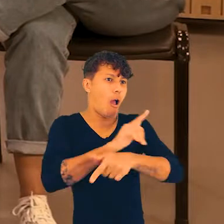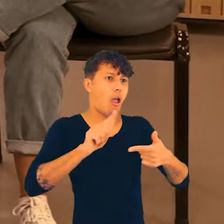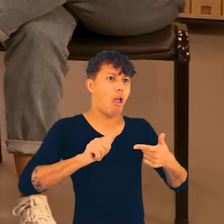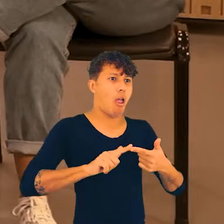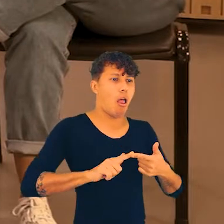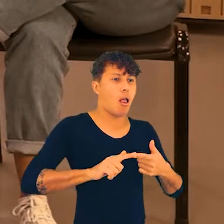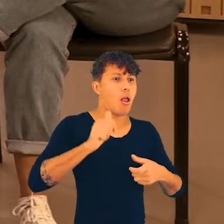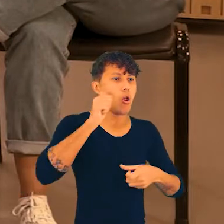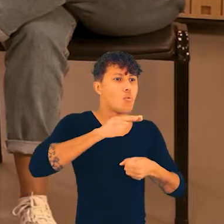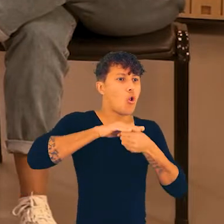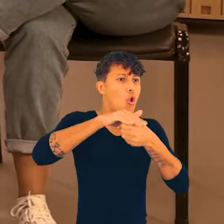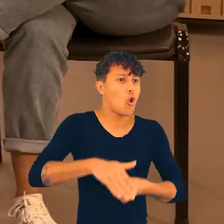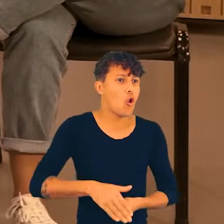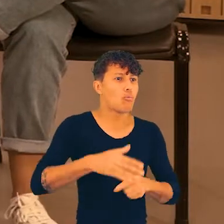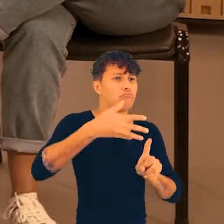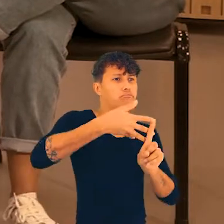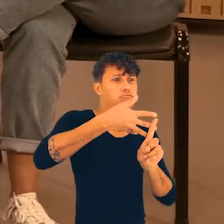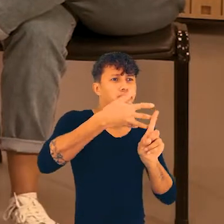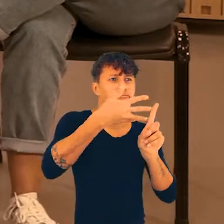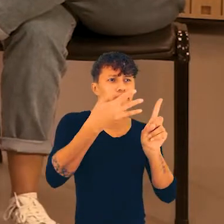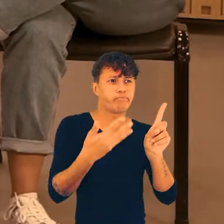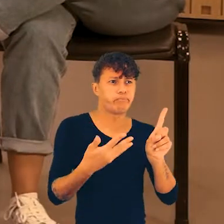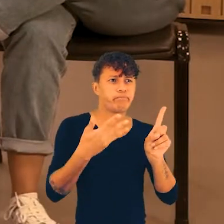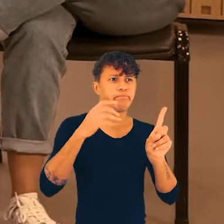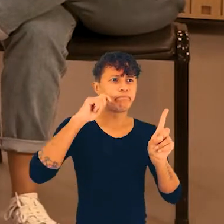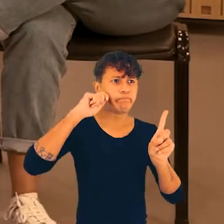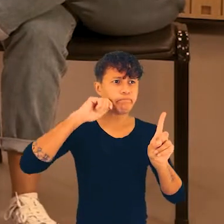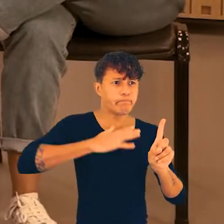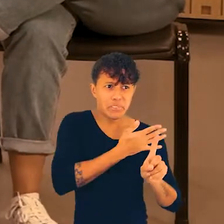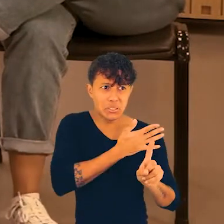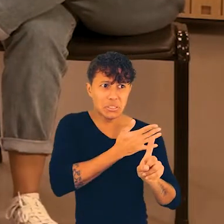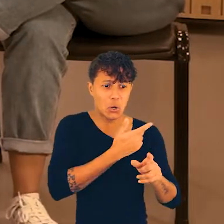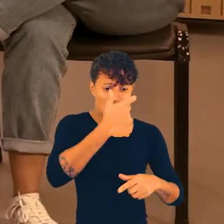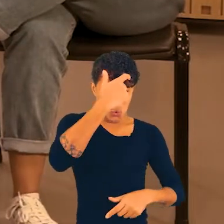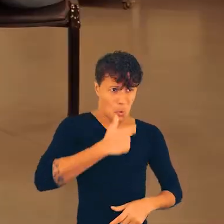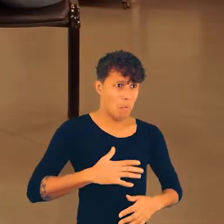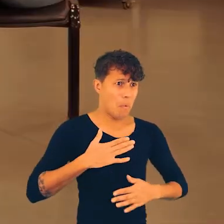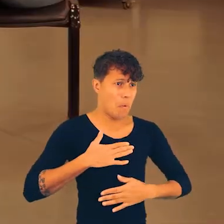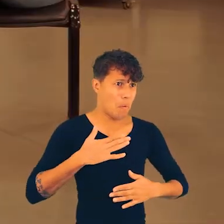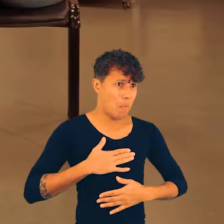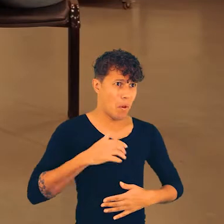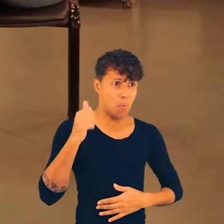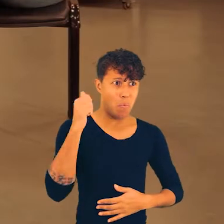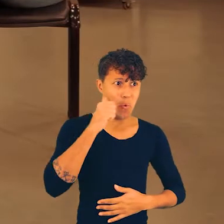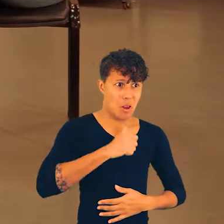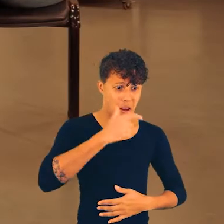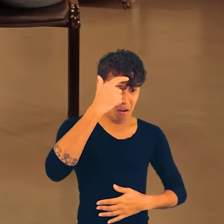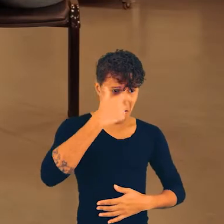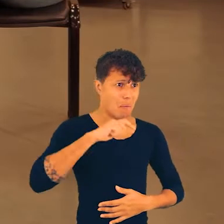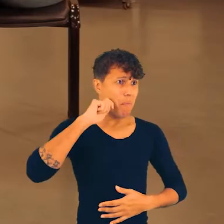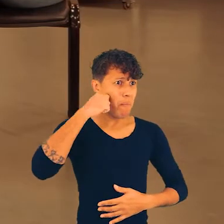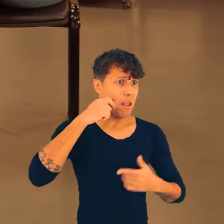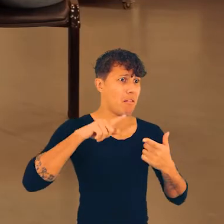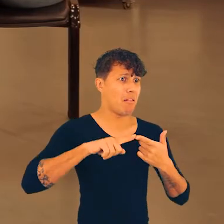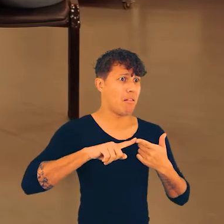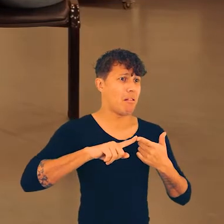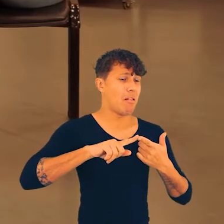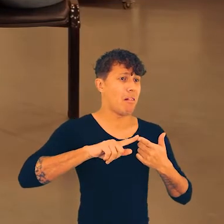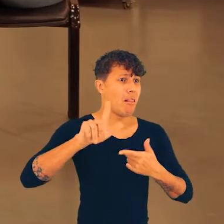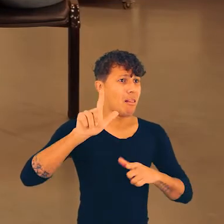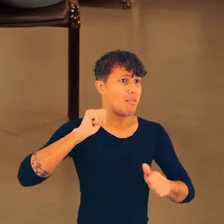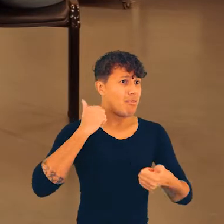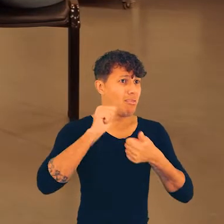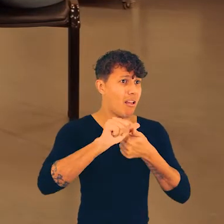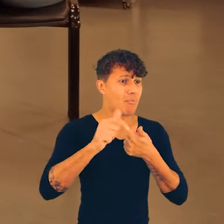racismo, no sexismo, na LGBTfobia, um corpo político como o meu, de ser uma mulher negra e lésbica, se